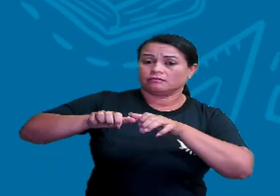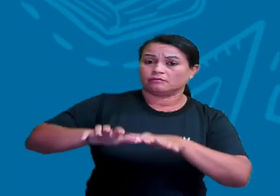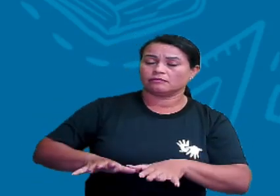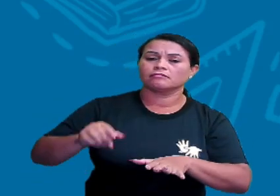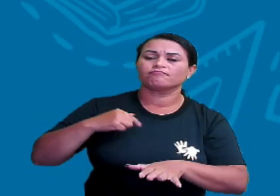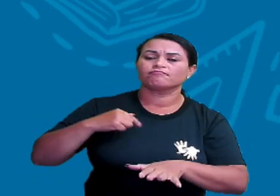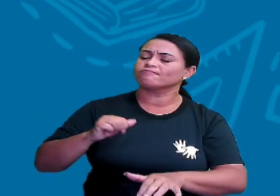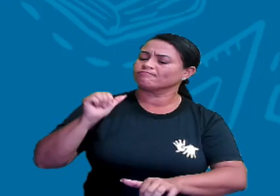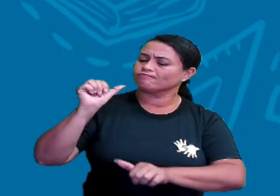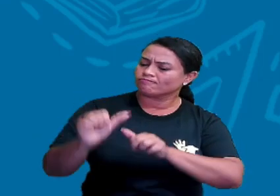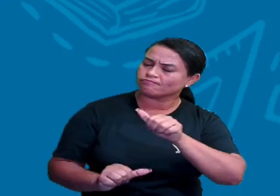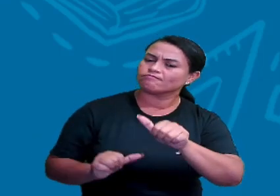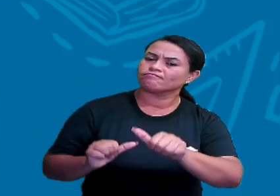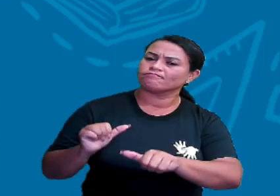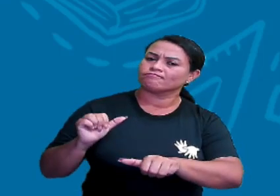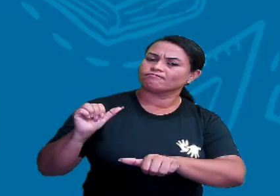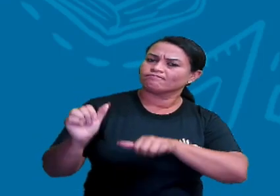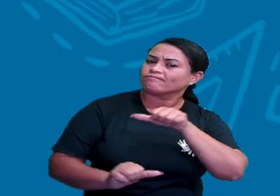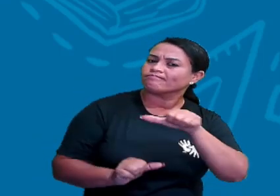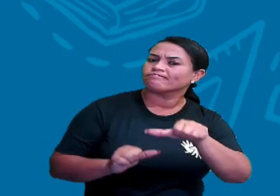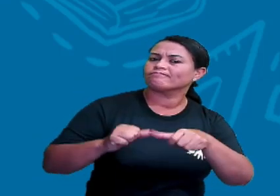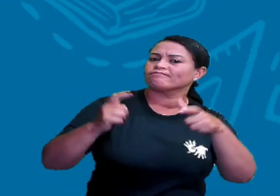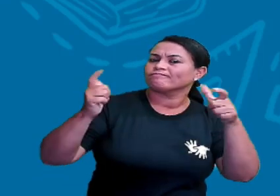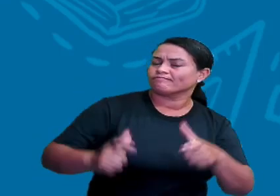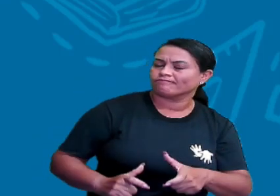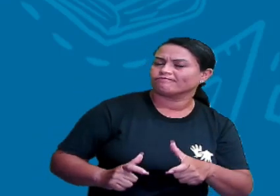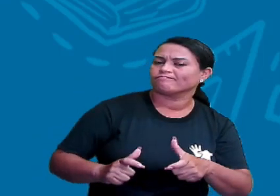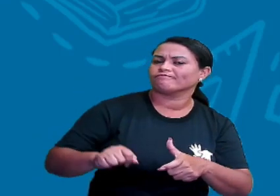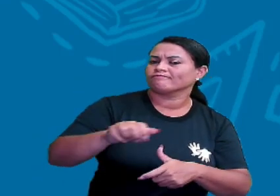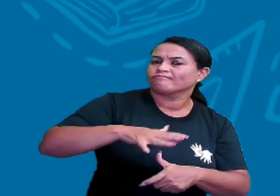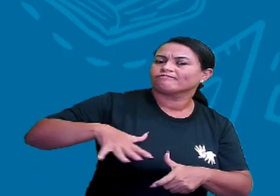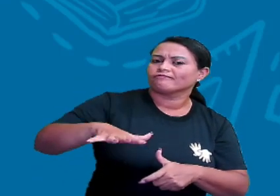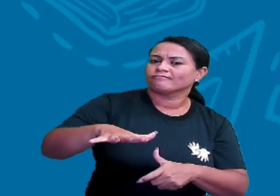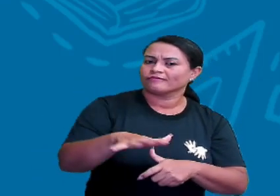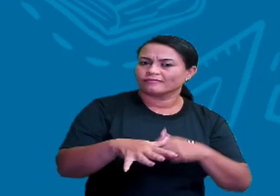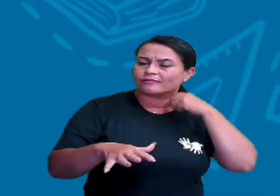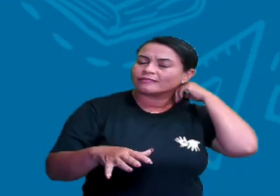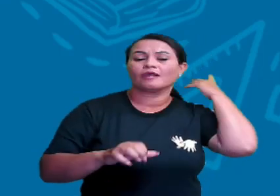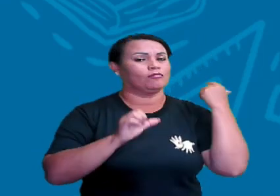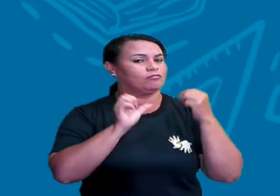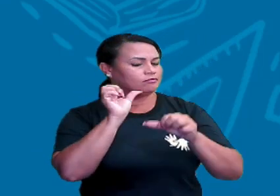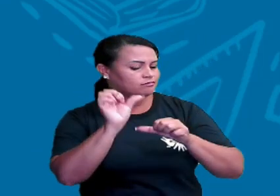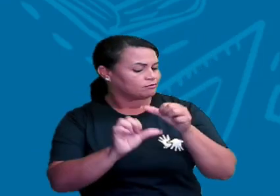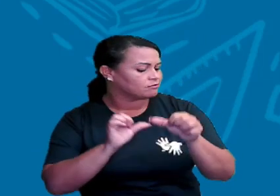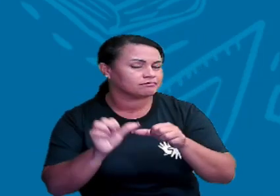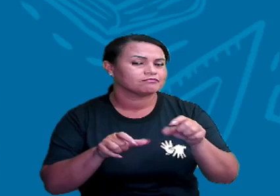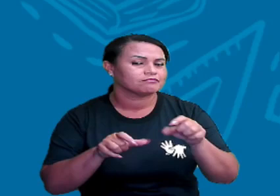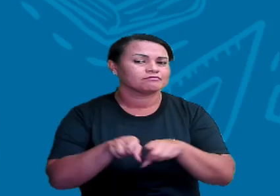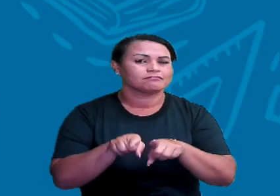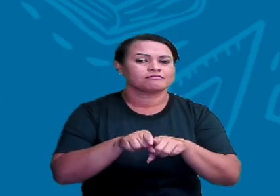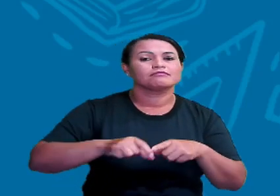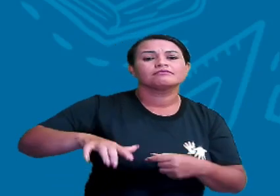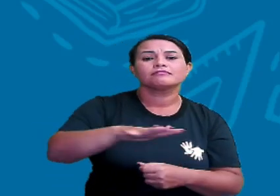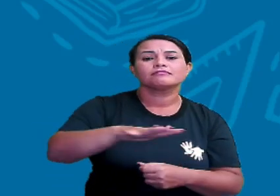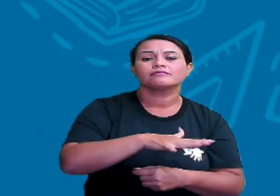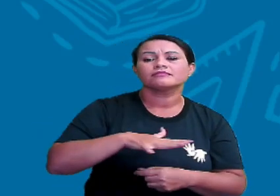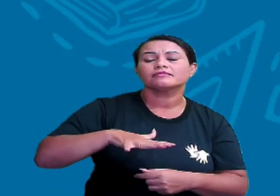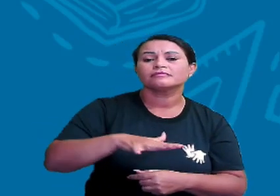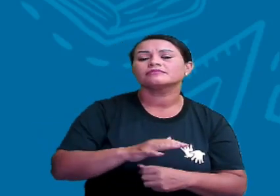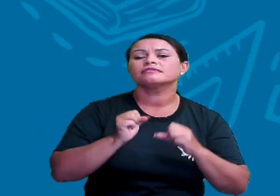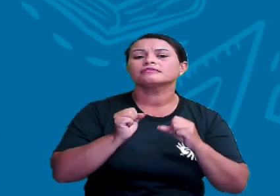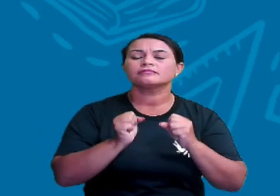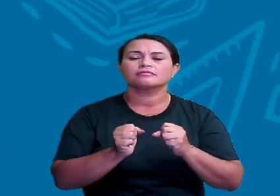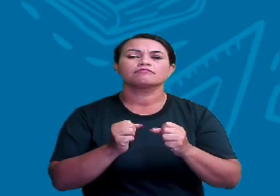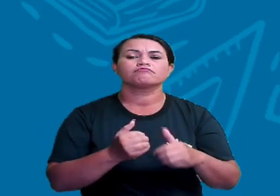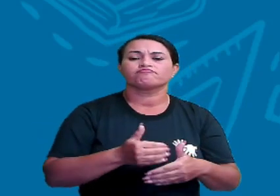transformar esse espaço. E aí, eu começo a modificar esse espaço, né? Eu começo a fazer